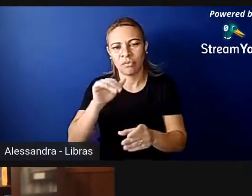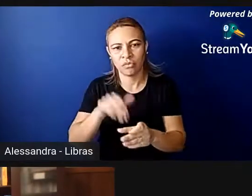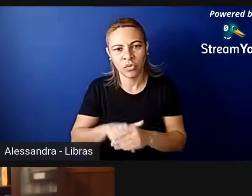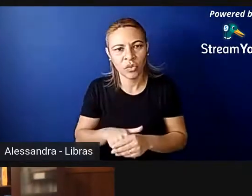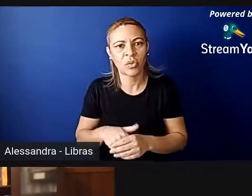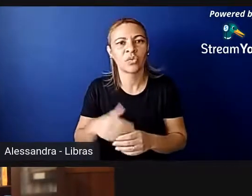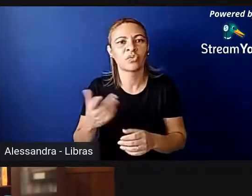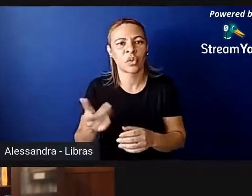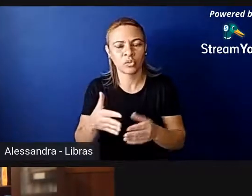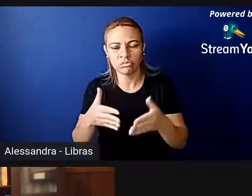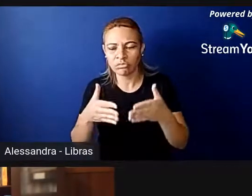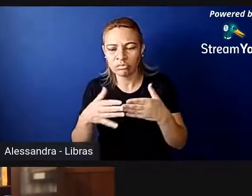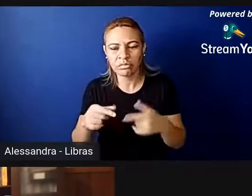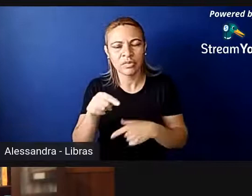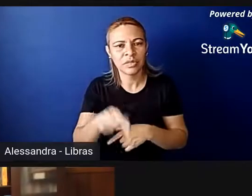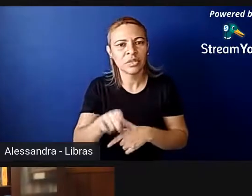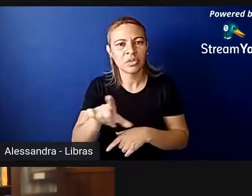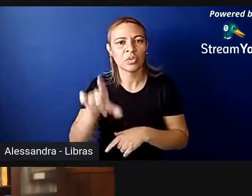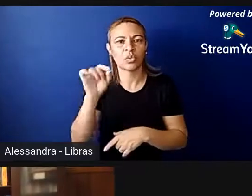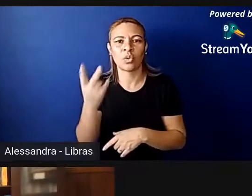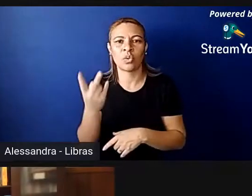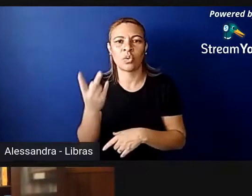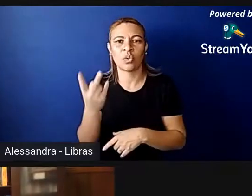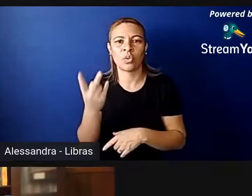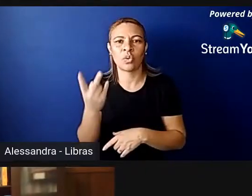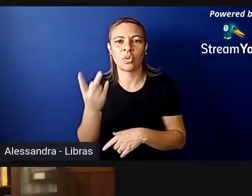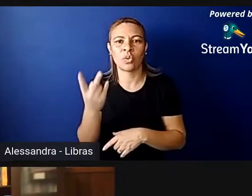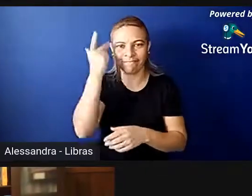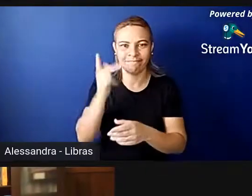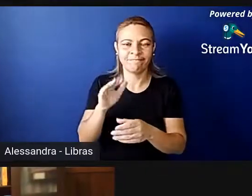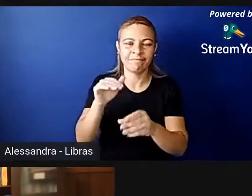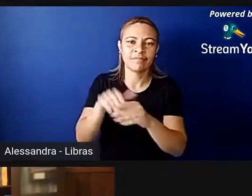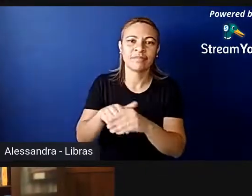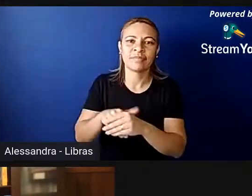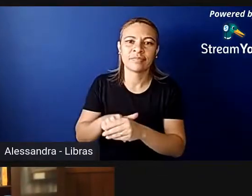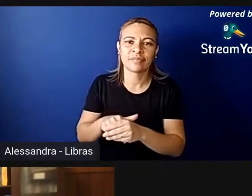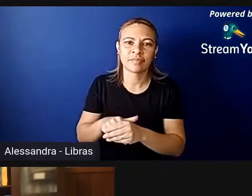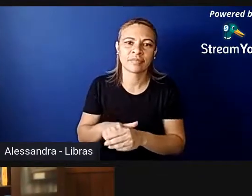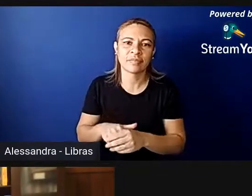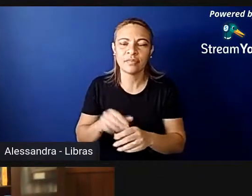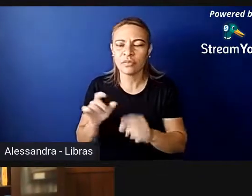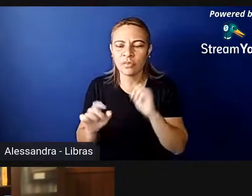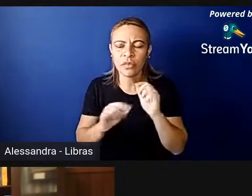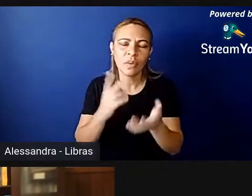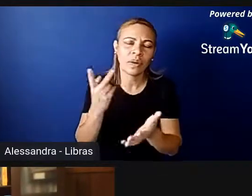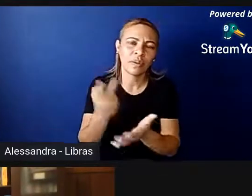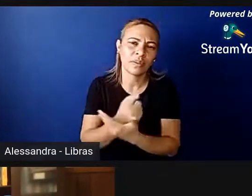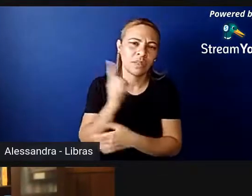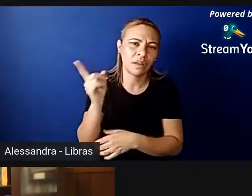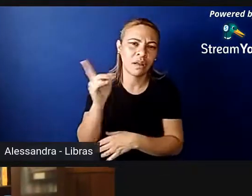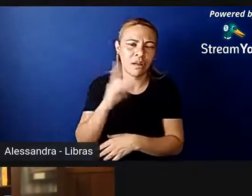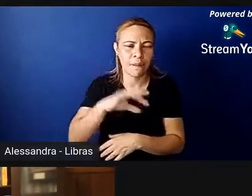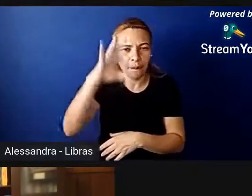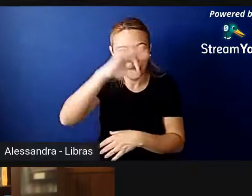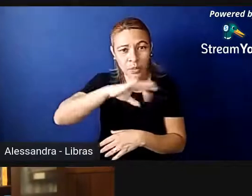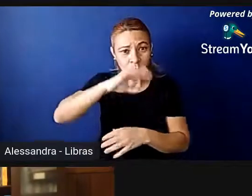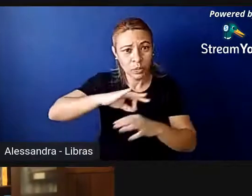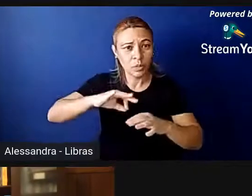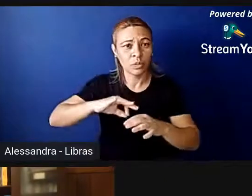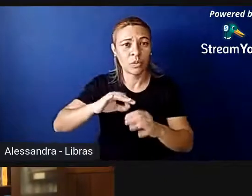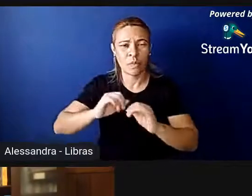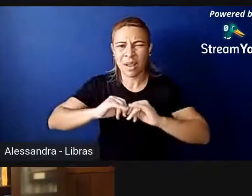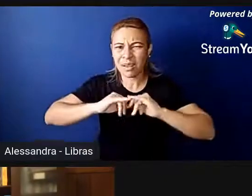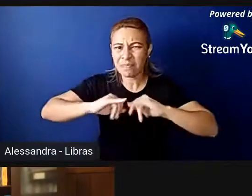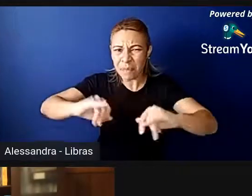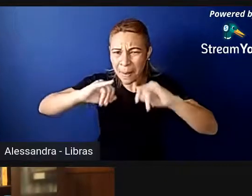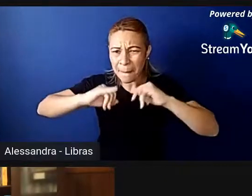escolhem dois candidatos. O que aconteceu no Peru? Uma campanha muito grande, massiva mesmo, do Estado, para